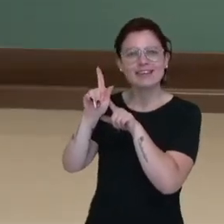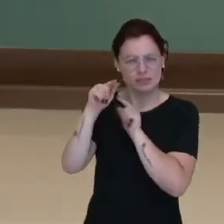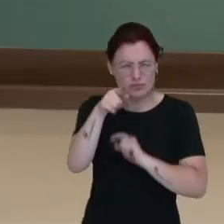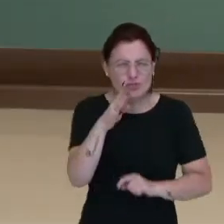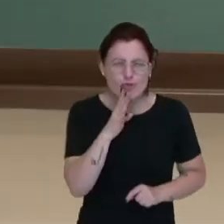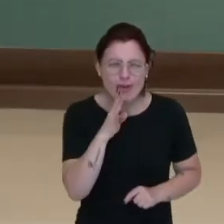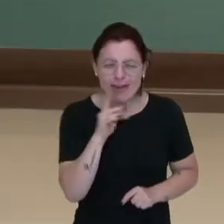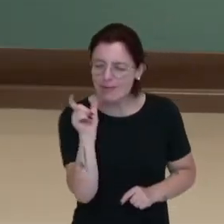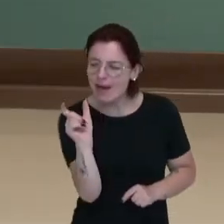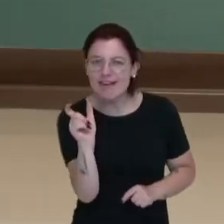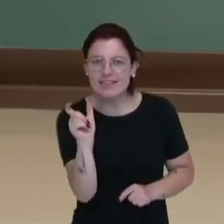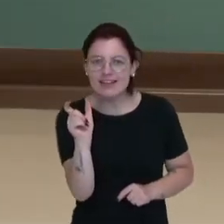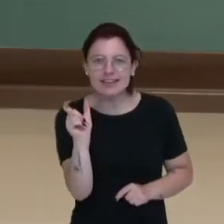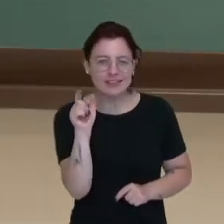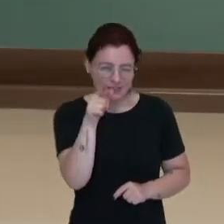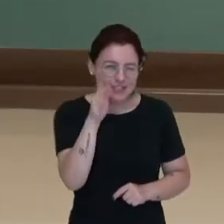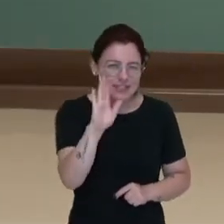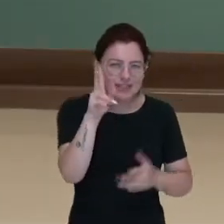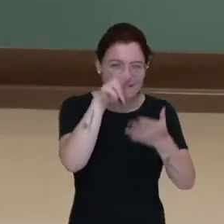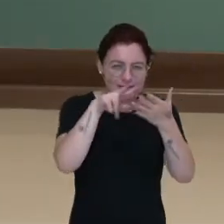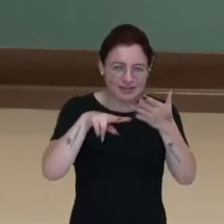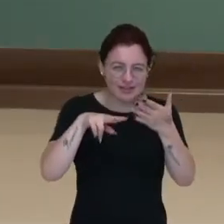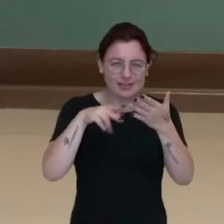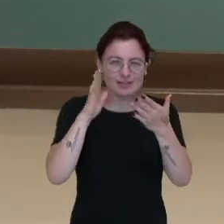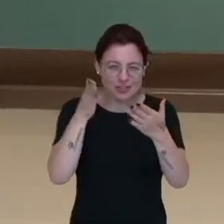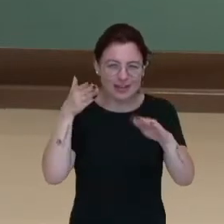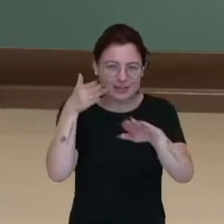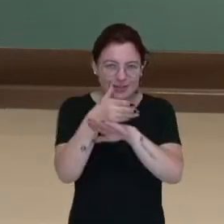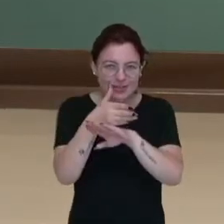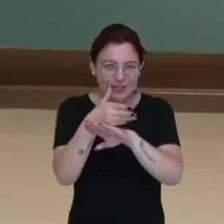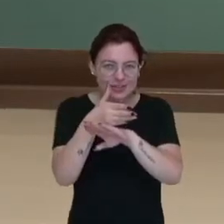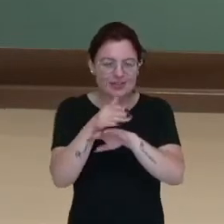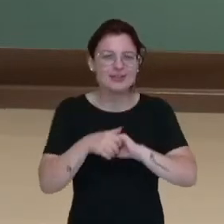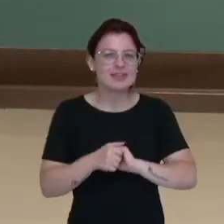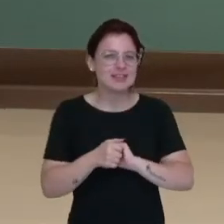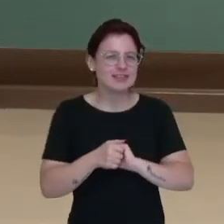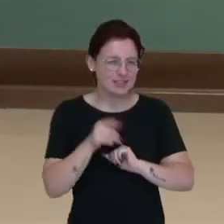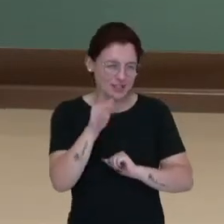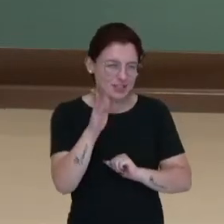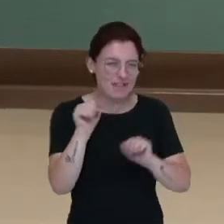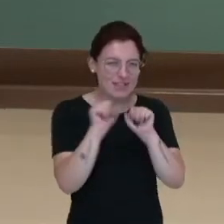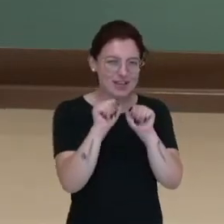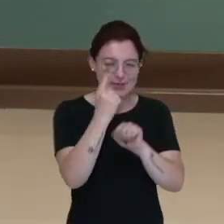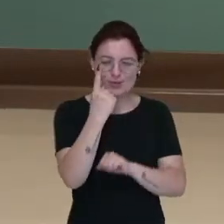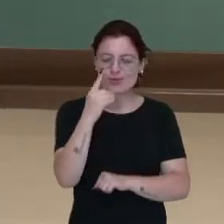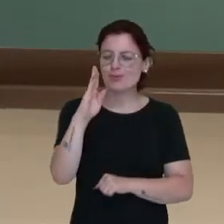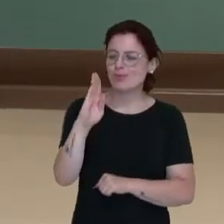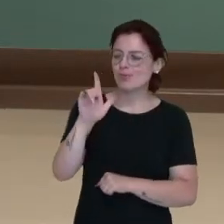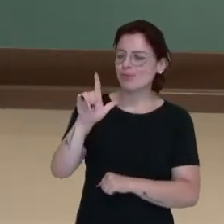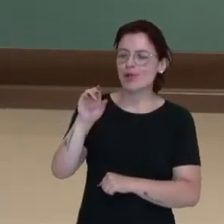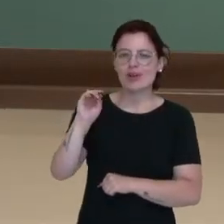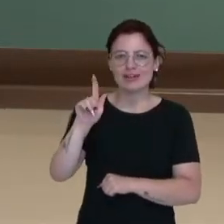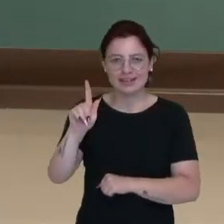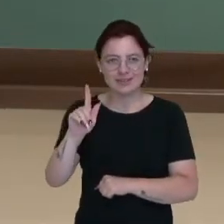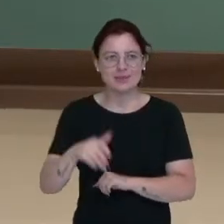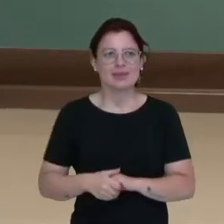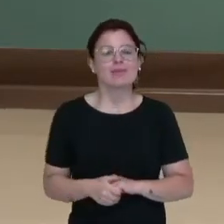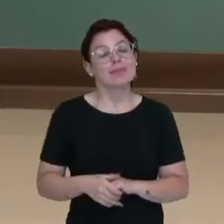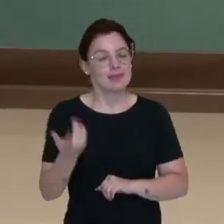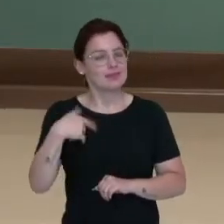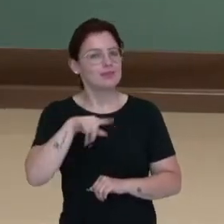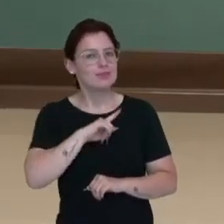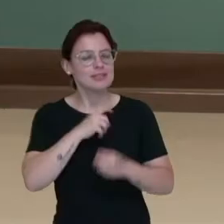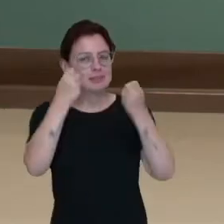leu um blog, acessou um blog, quem sabe já fez um blog. Então, blog, né, vamos começar